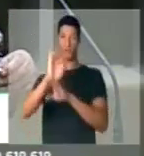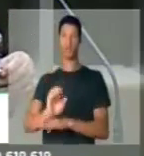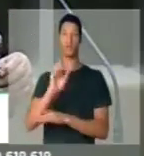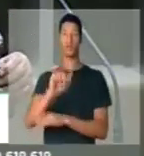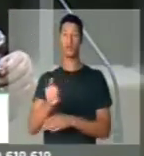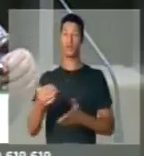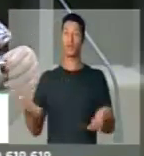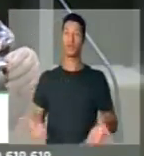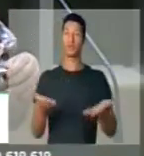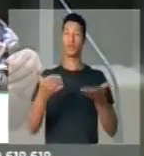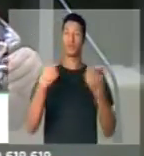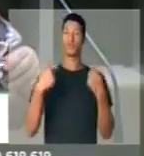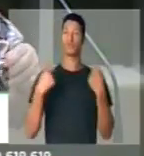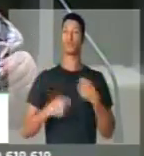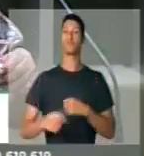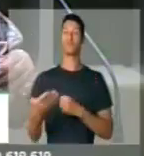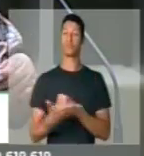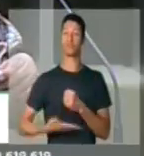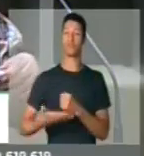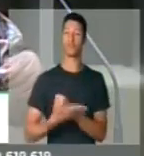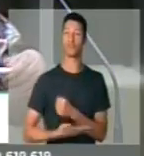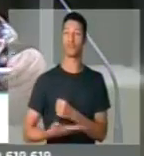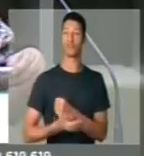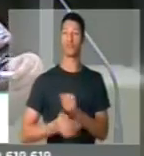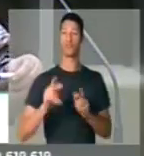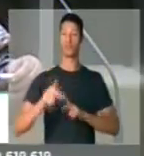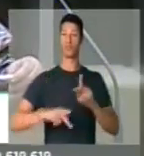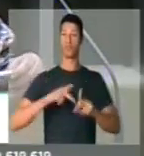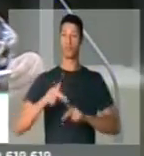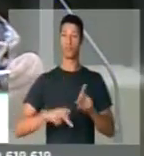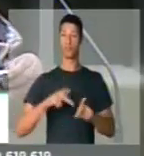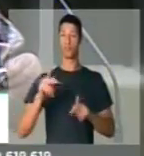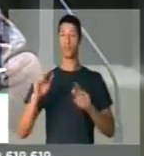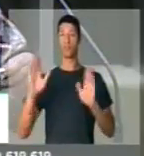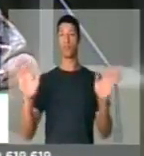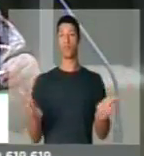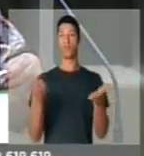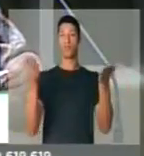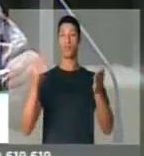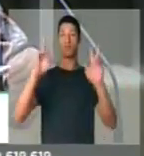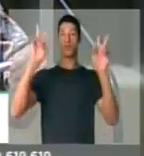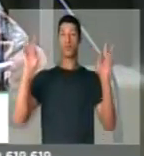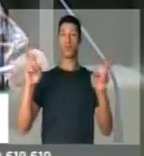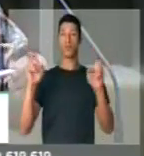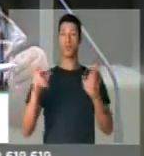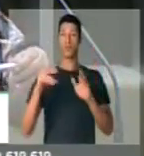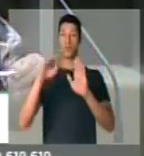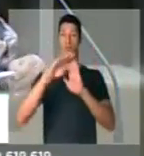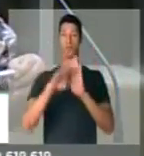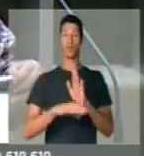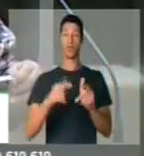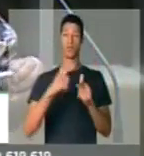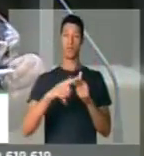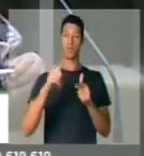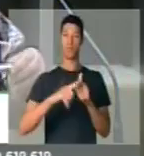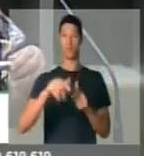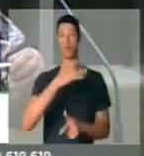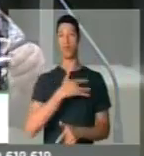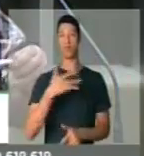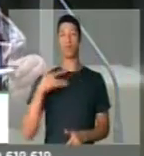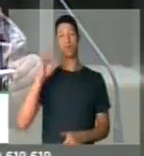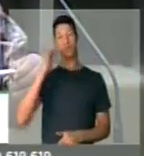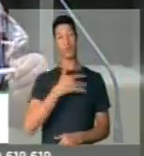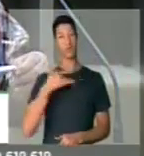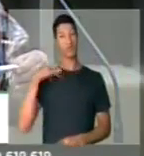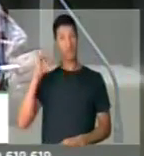que é atender as necessidades básicas da população, sobretudo em relação ao problema de saúde. Saúde